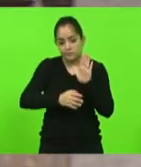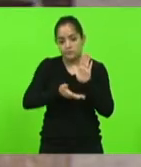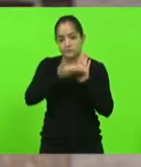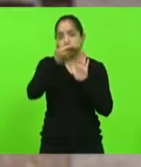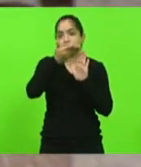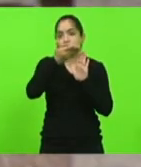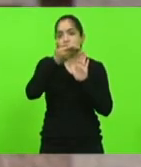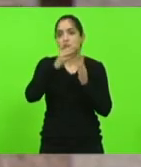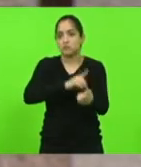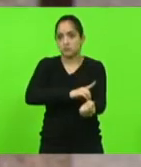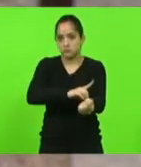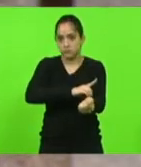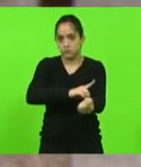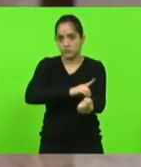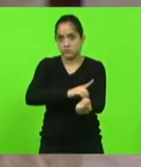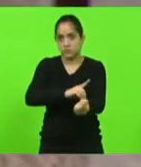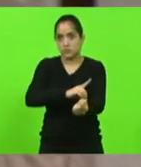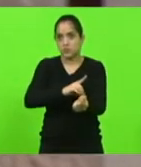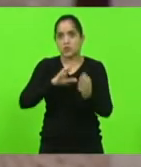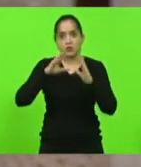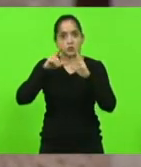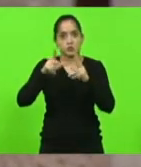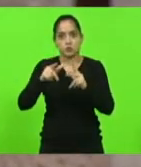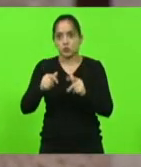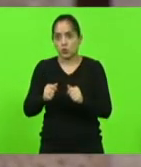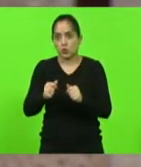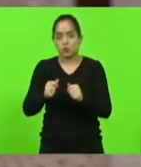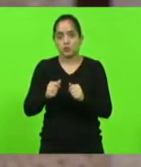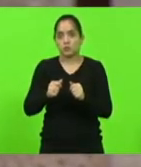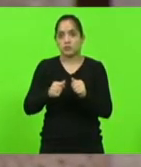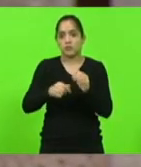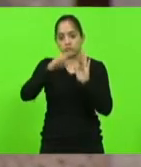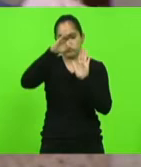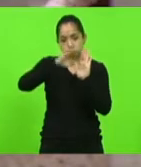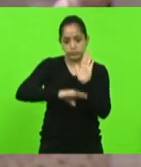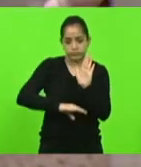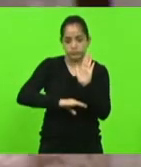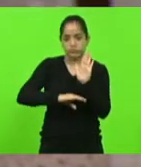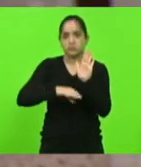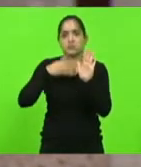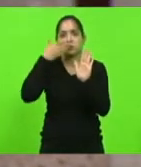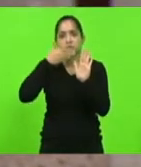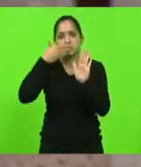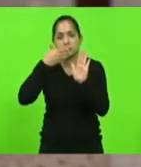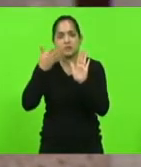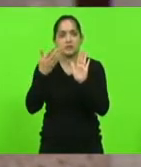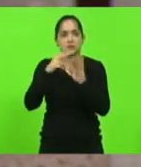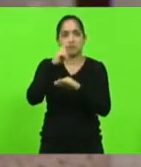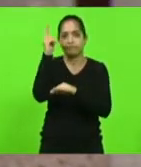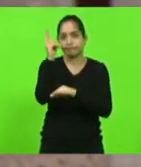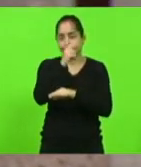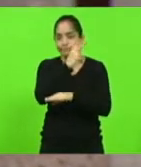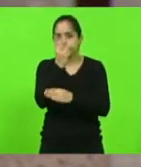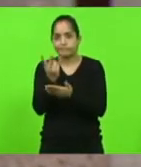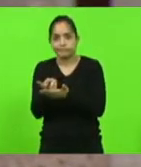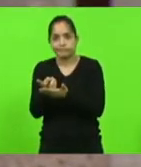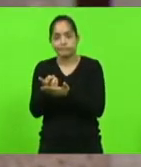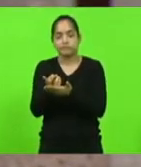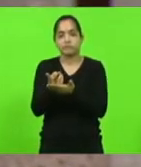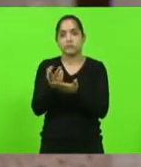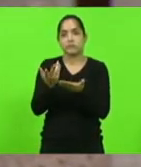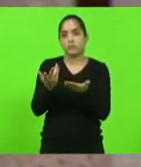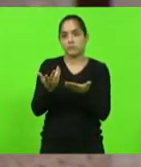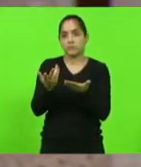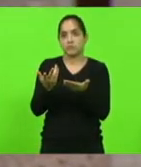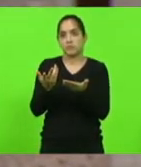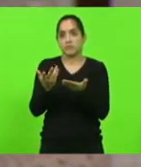não obrigatoriamente todo mundo tem uma hipoglicemia de perder os sentidos ou de passar realmente